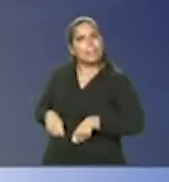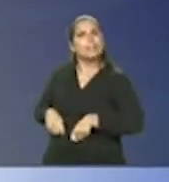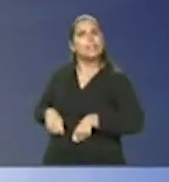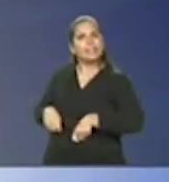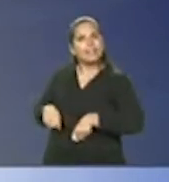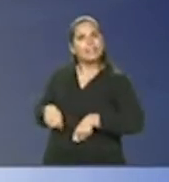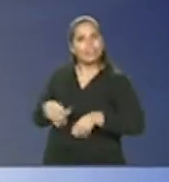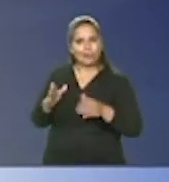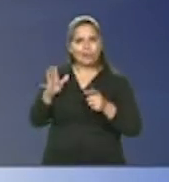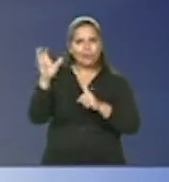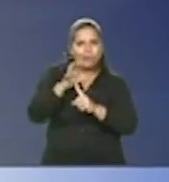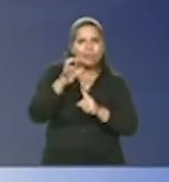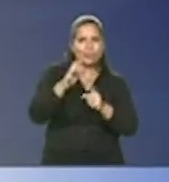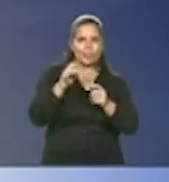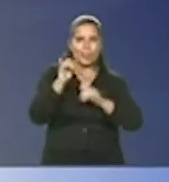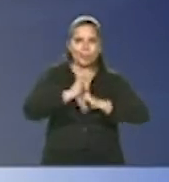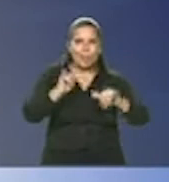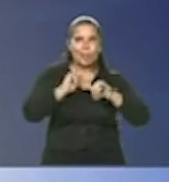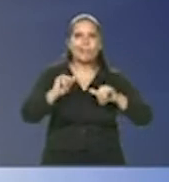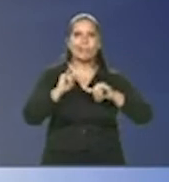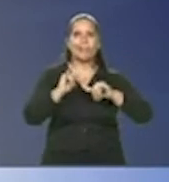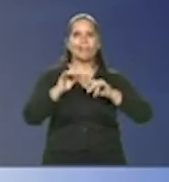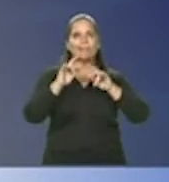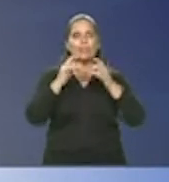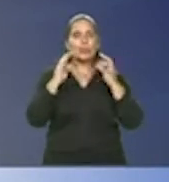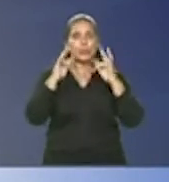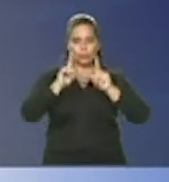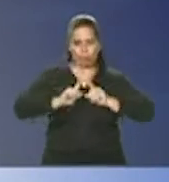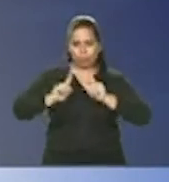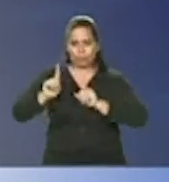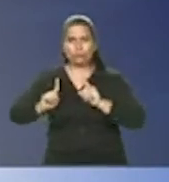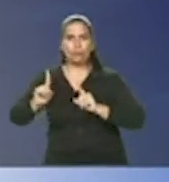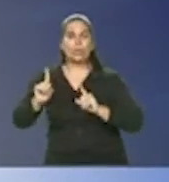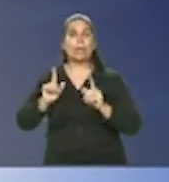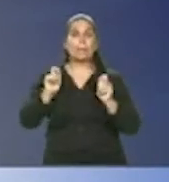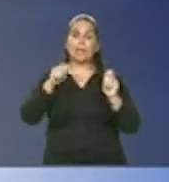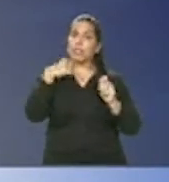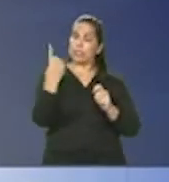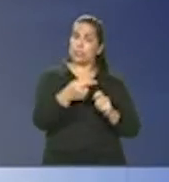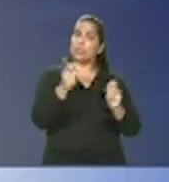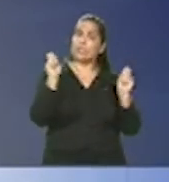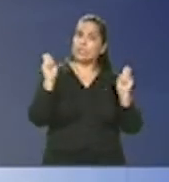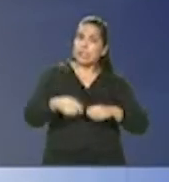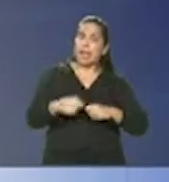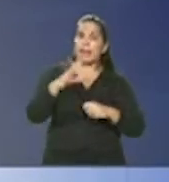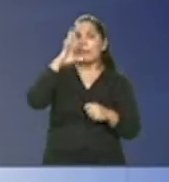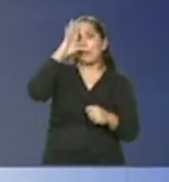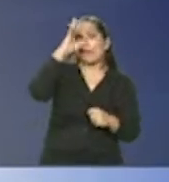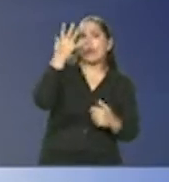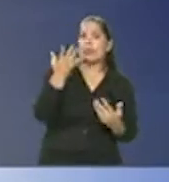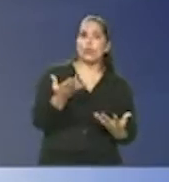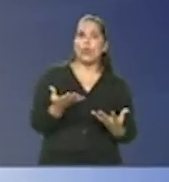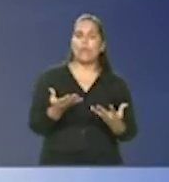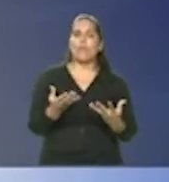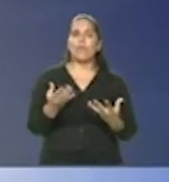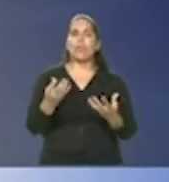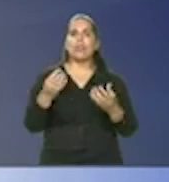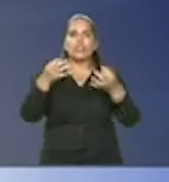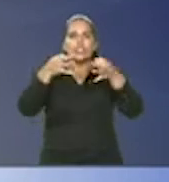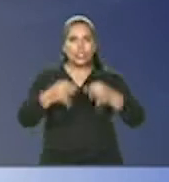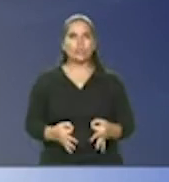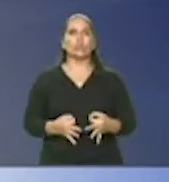orientar fazer as previsões no sentido de que a gente possa tomar medidas justas